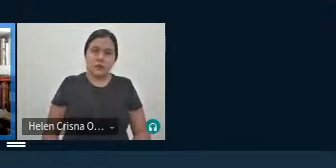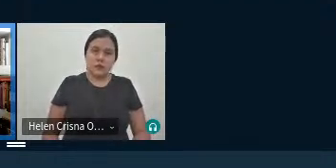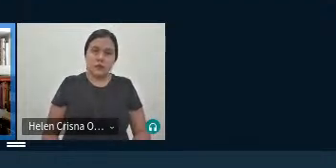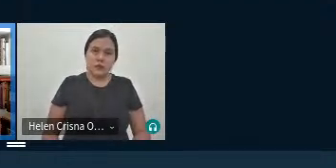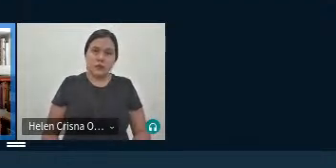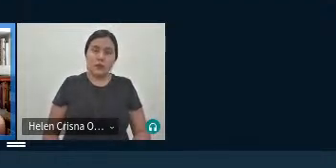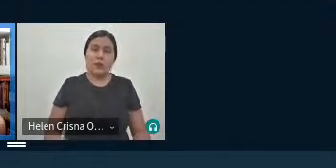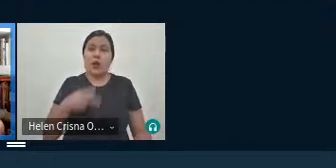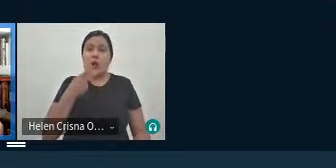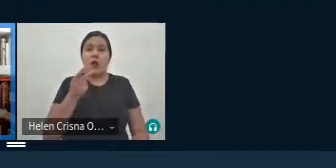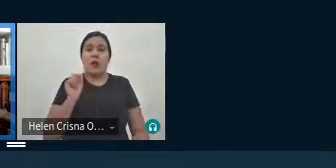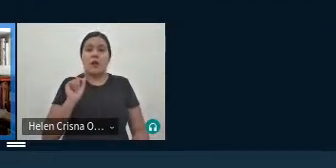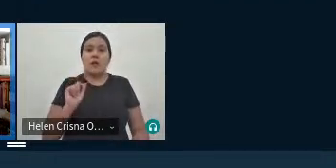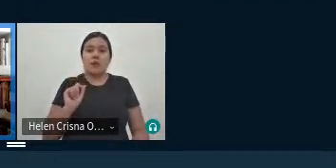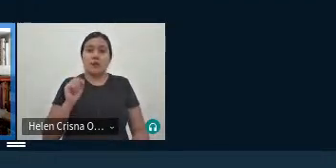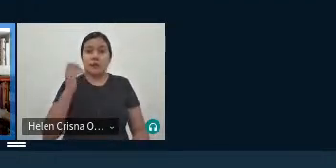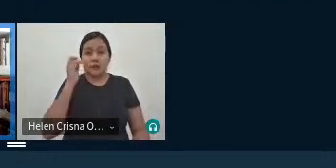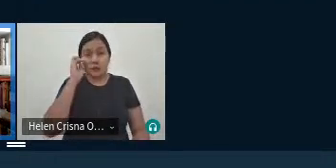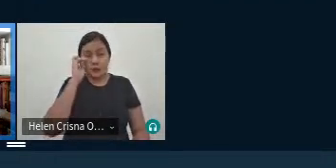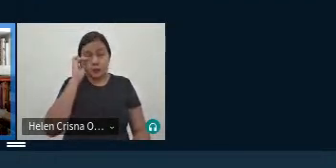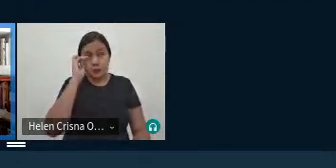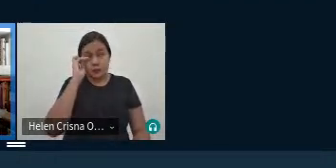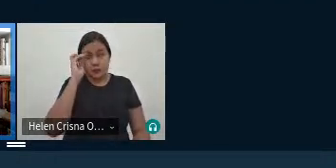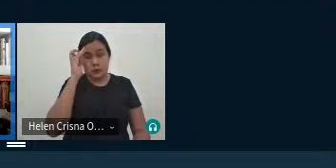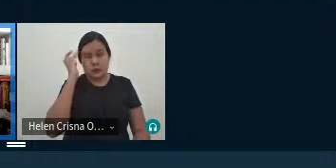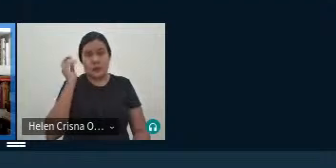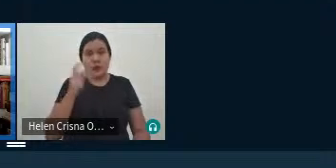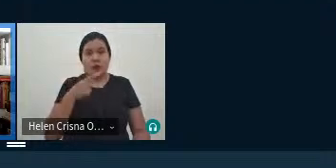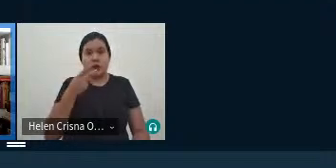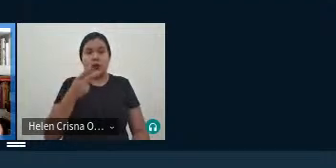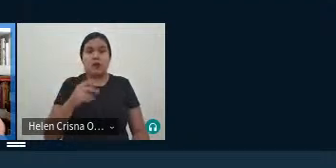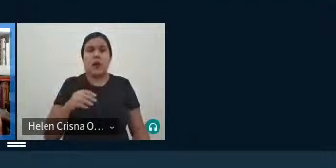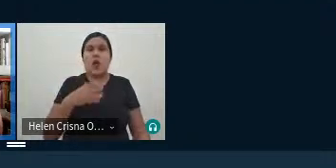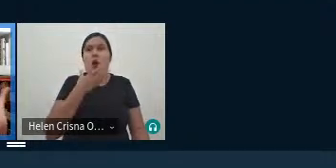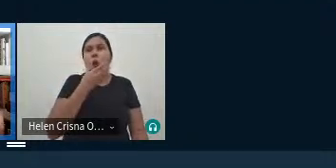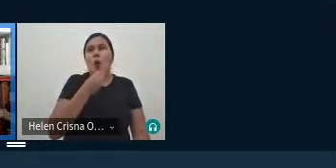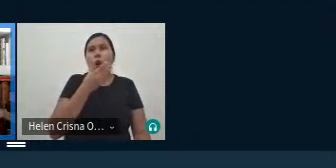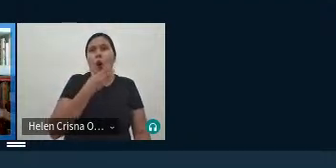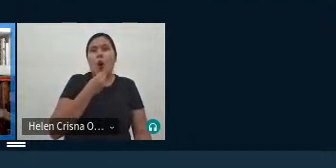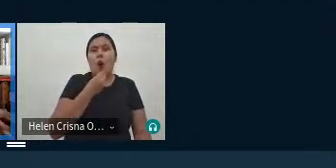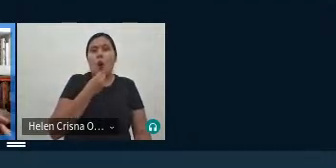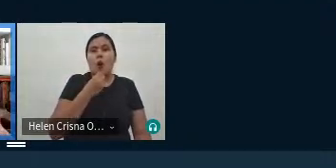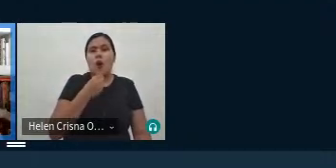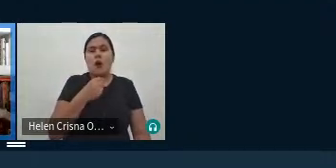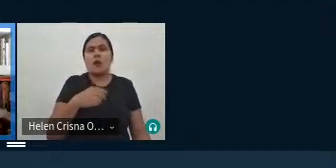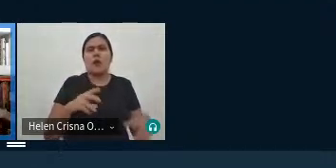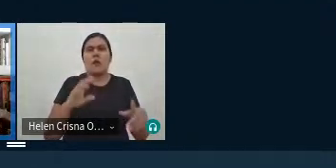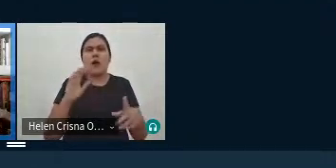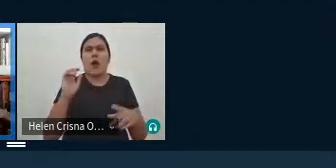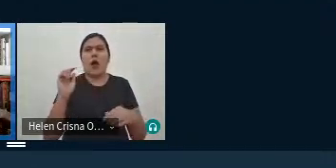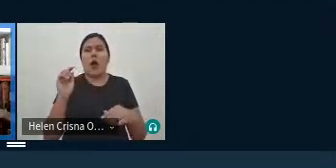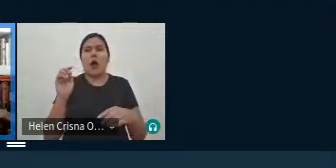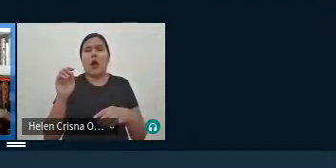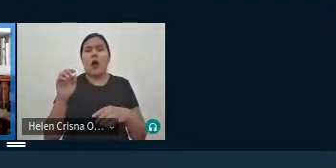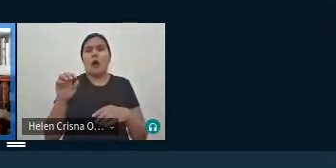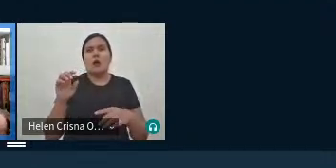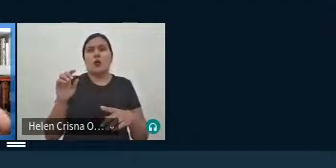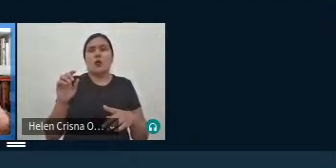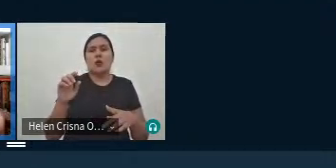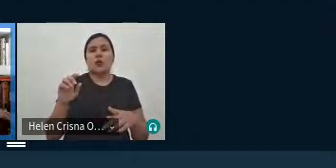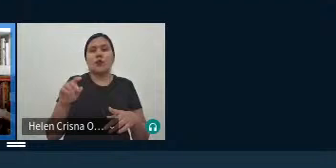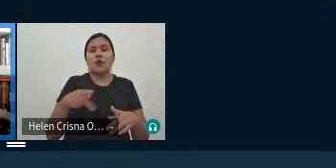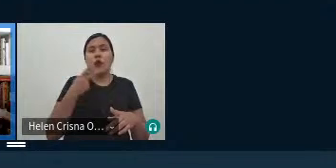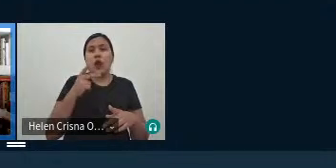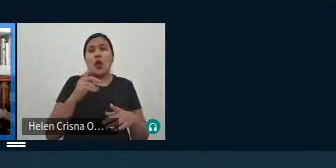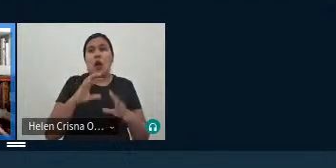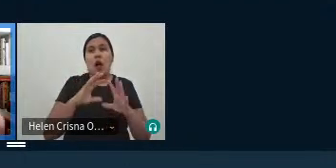ela ela relata que um homem né passou uma festa inteira falando para ela sobre um